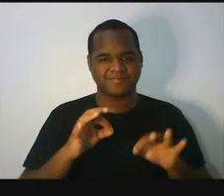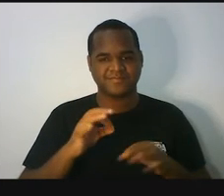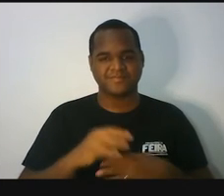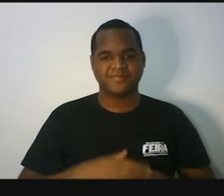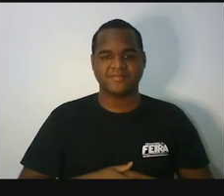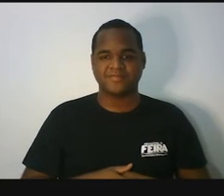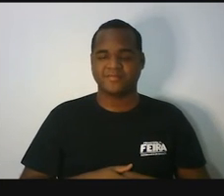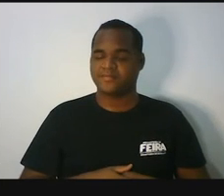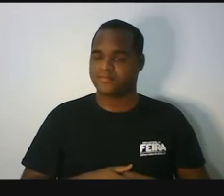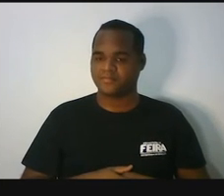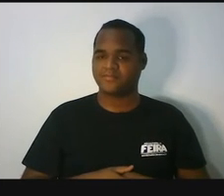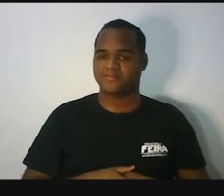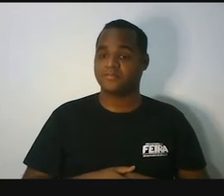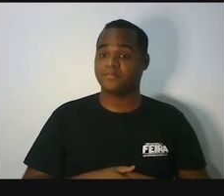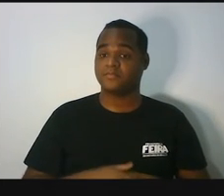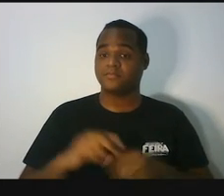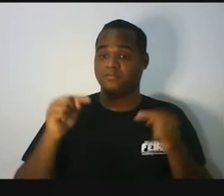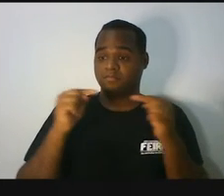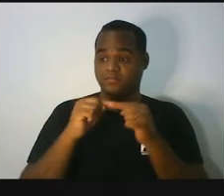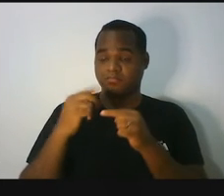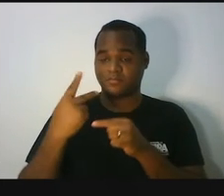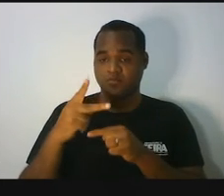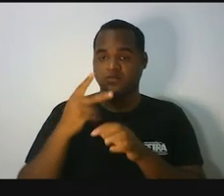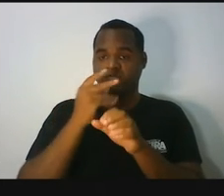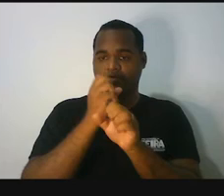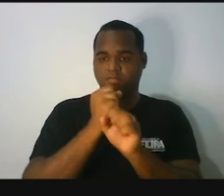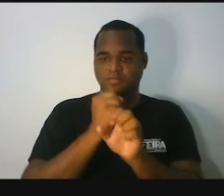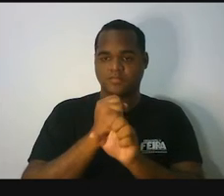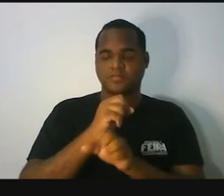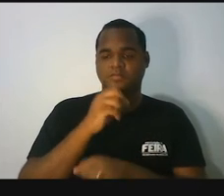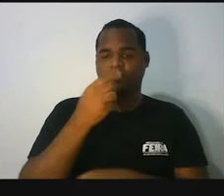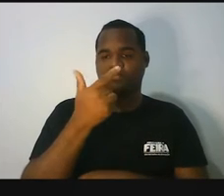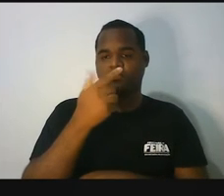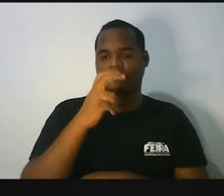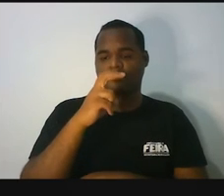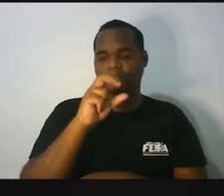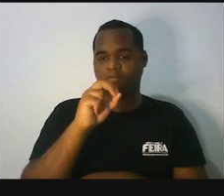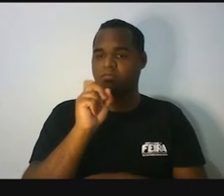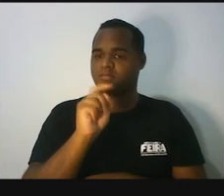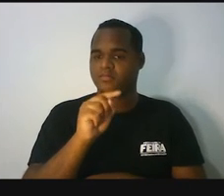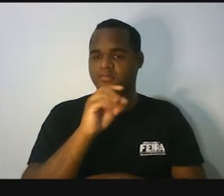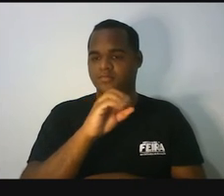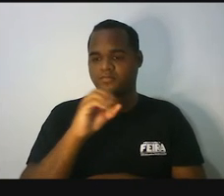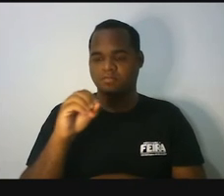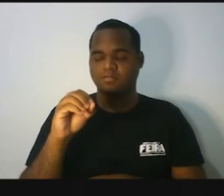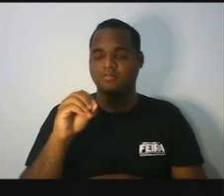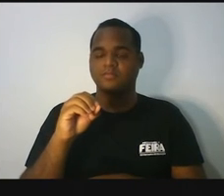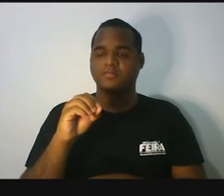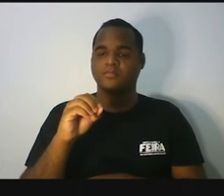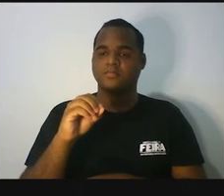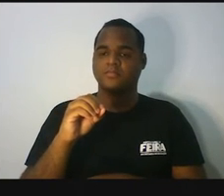Dessas duas, a creche custou R$ 250 mil. Quanto vai custar o parque